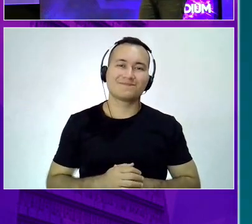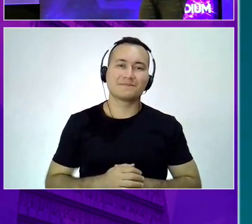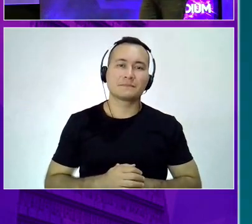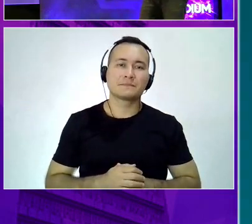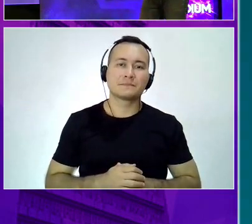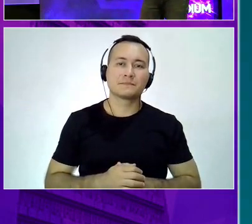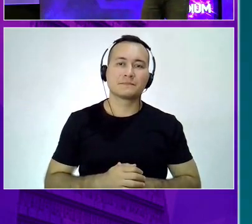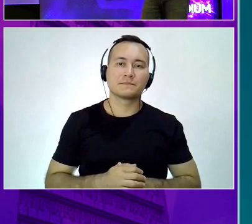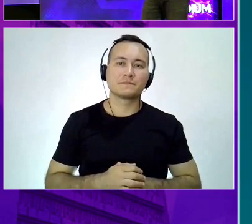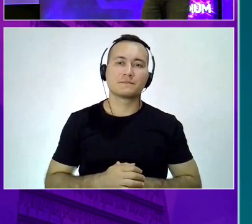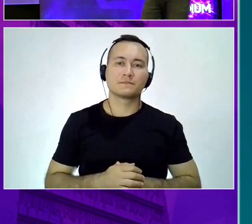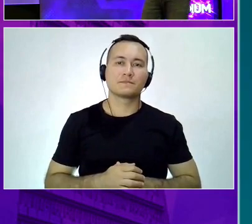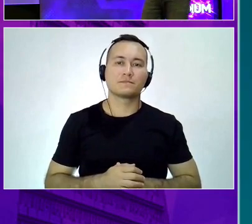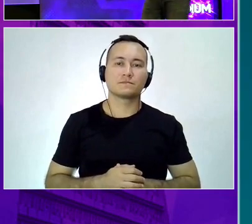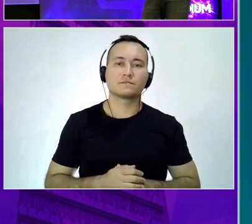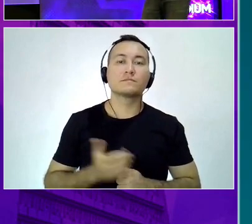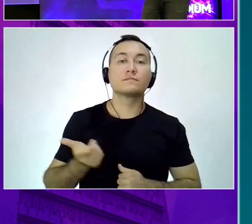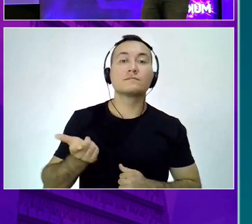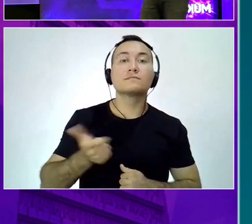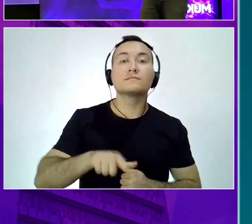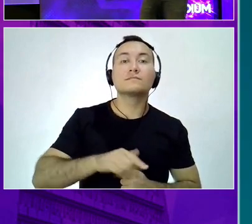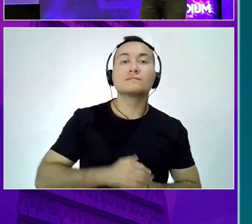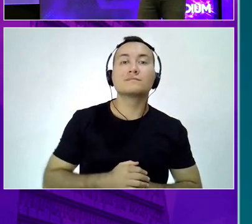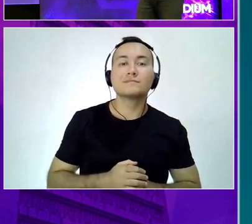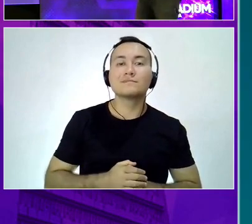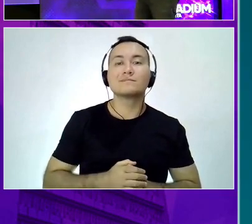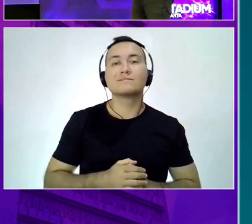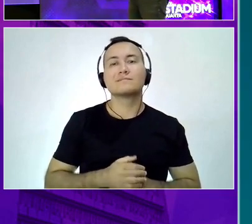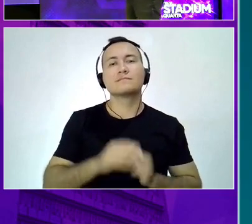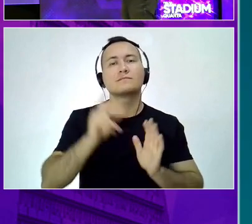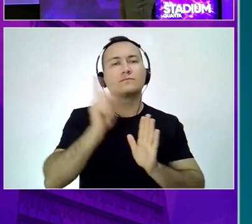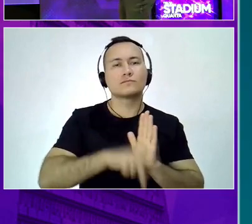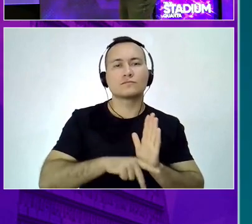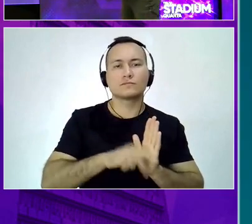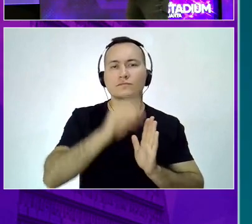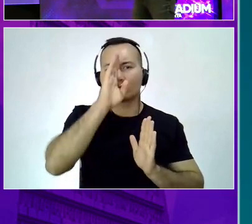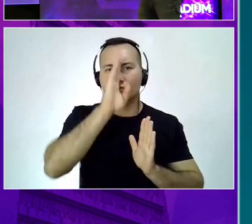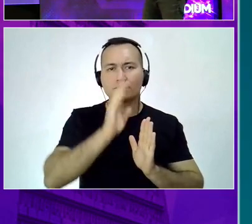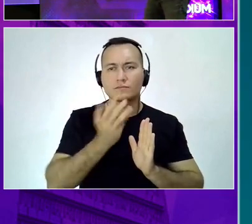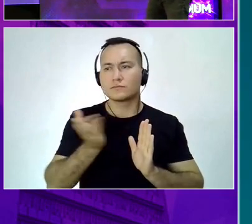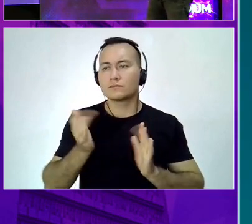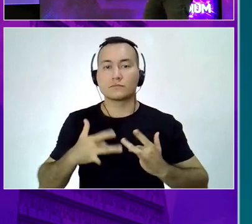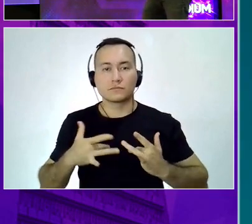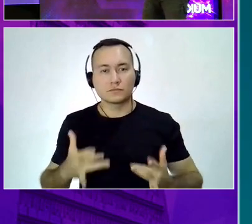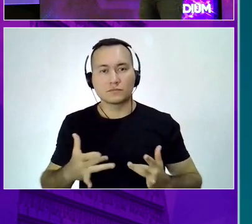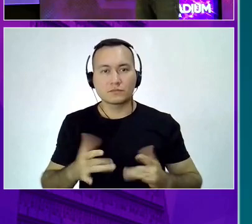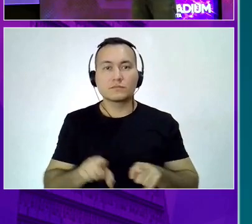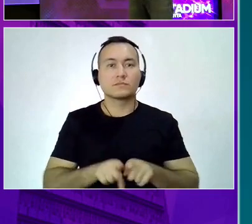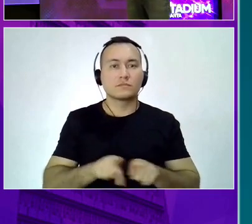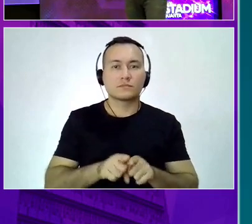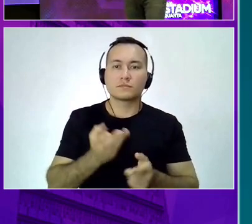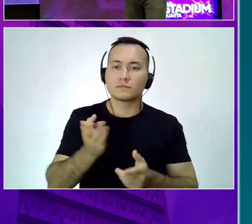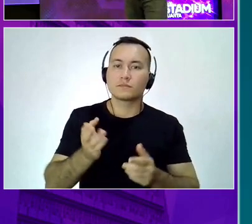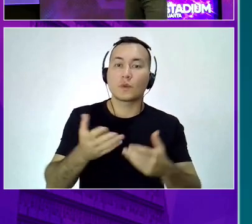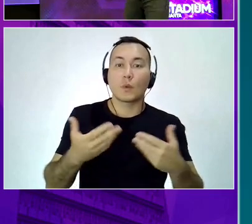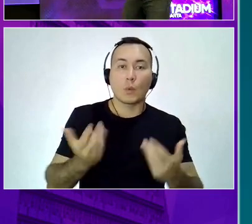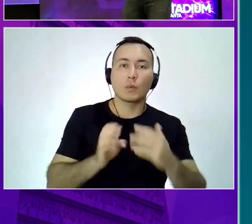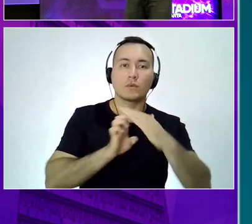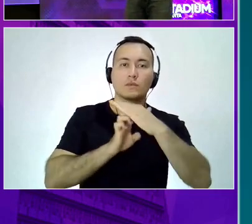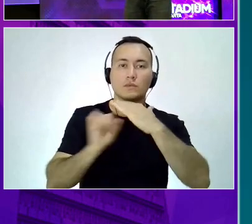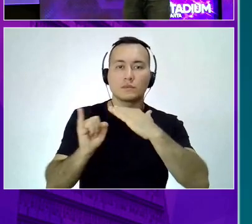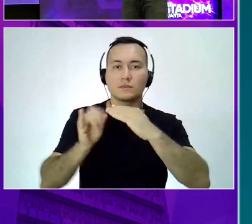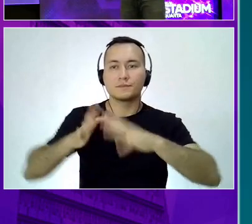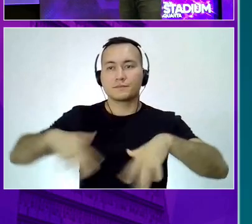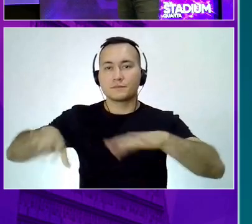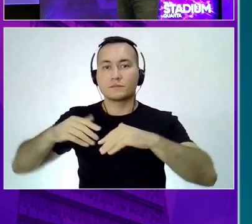Esses são outros programas que nós temos. De voluntariado. De diversidade. Para startups. O Academy. Que é para as universidades